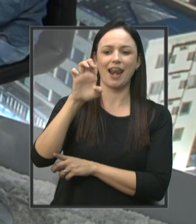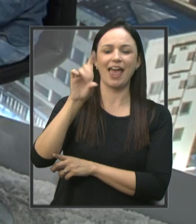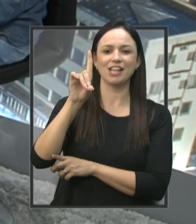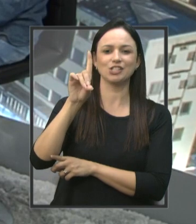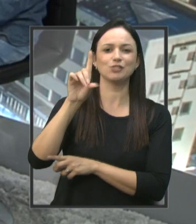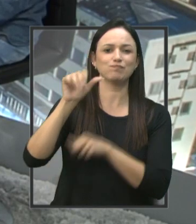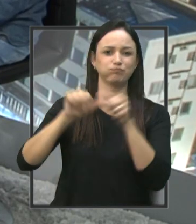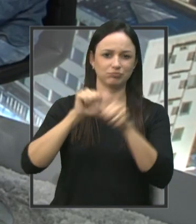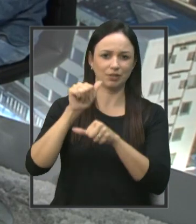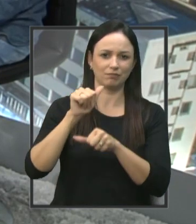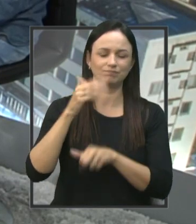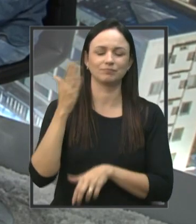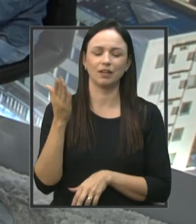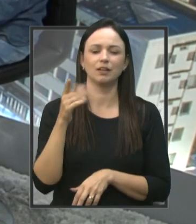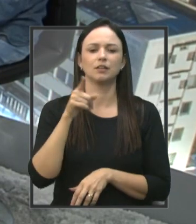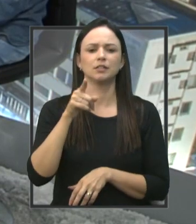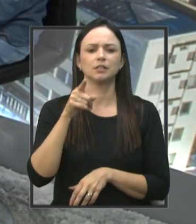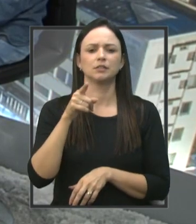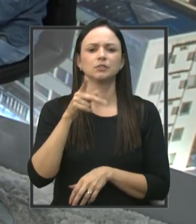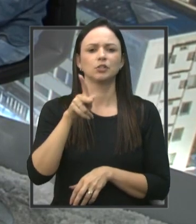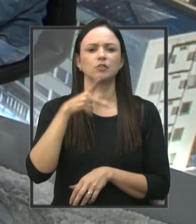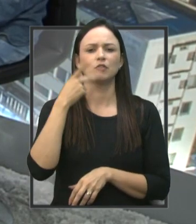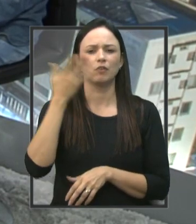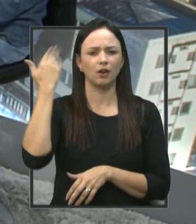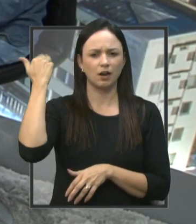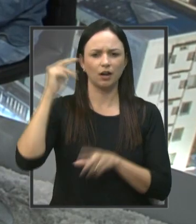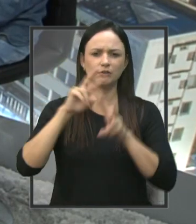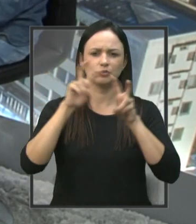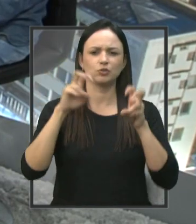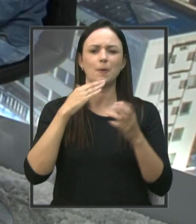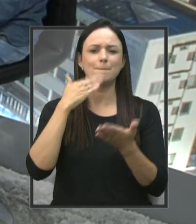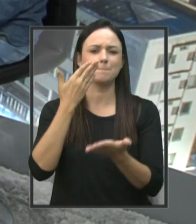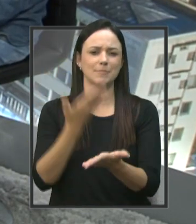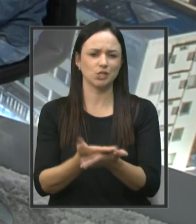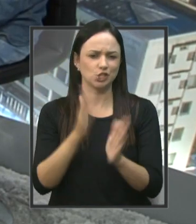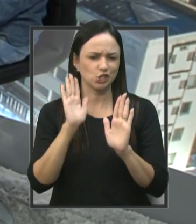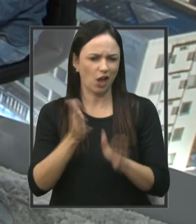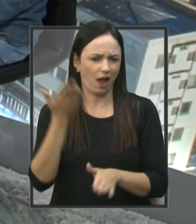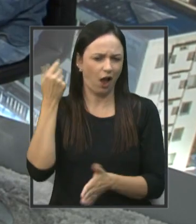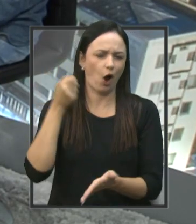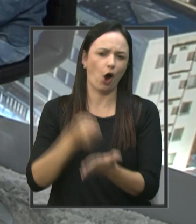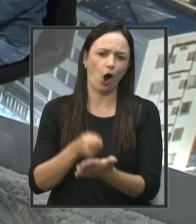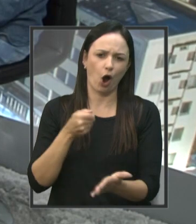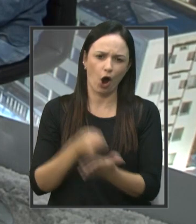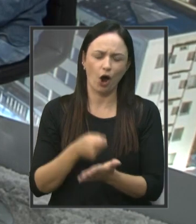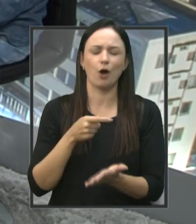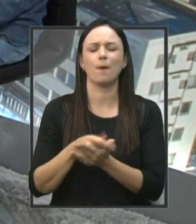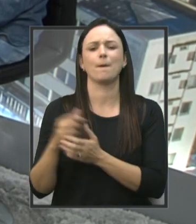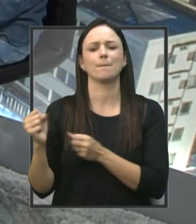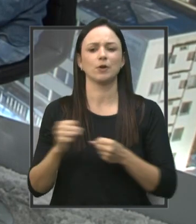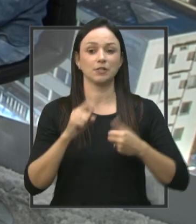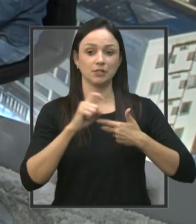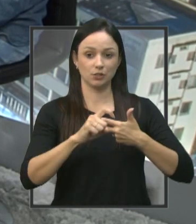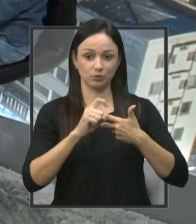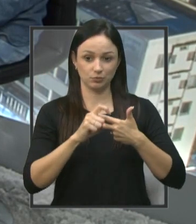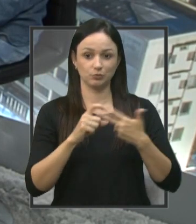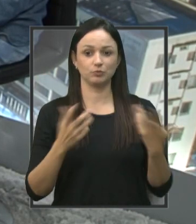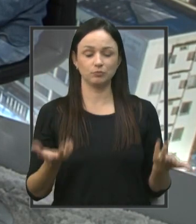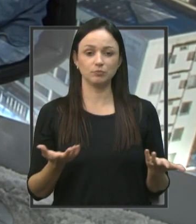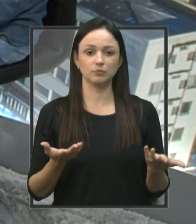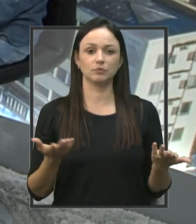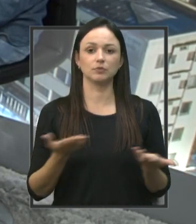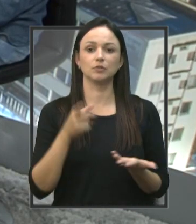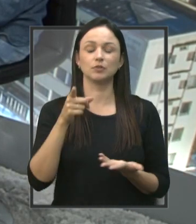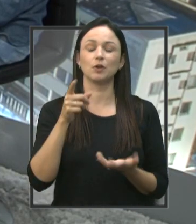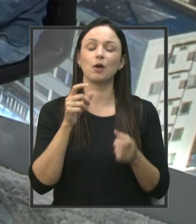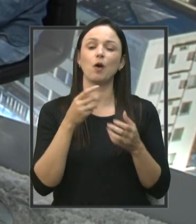aqui no município. O senhor, inclusive, já havia abordado esse tema por meio de requerimentos, já vinha cobrando isso do Poder Executivo. E como é que é para